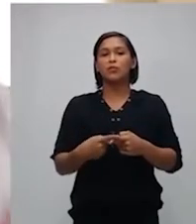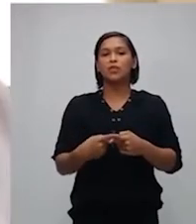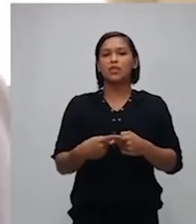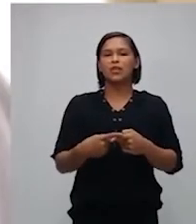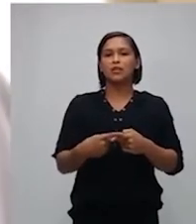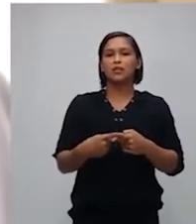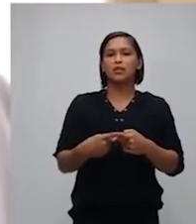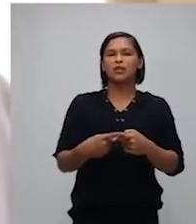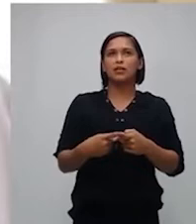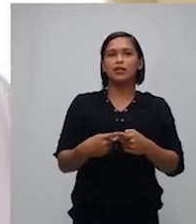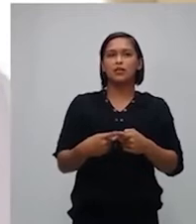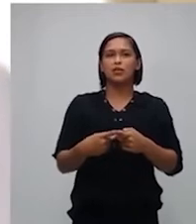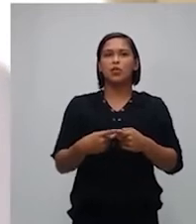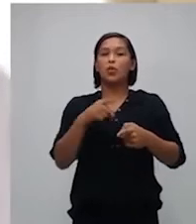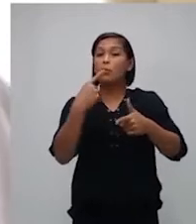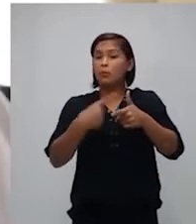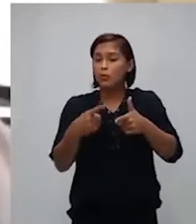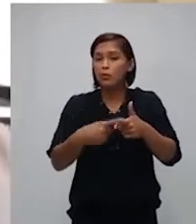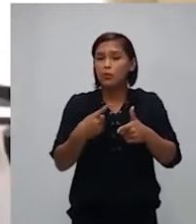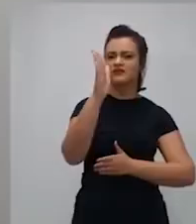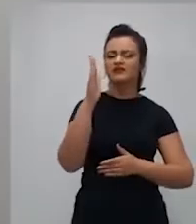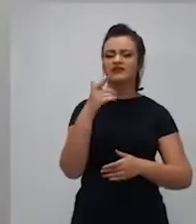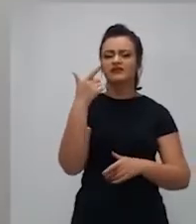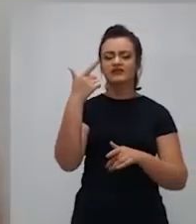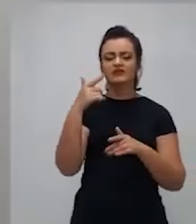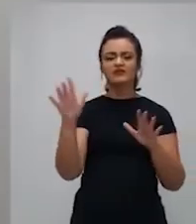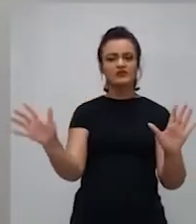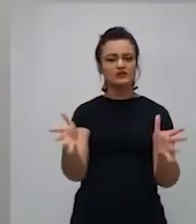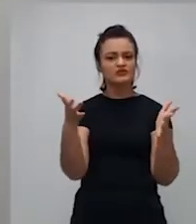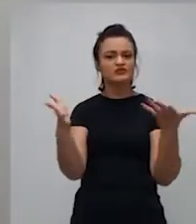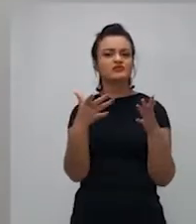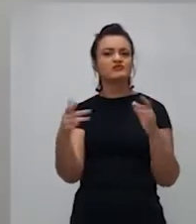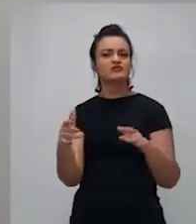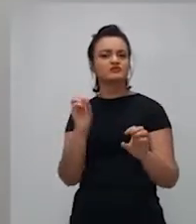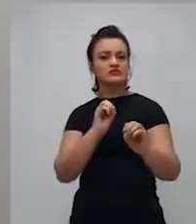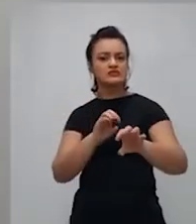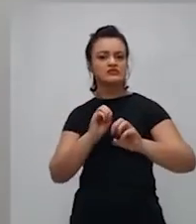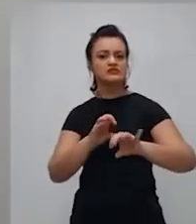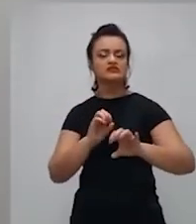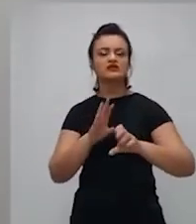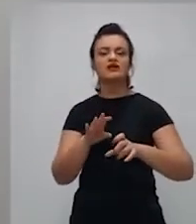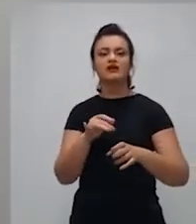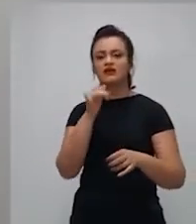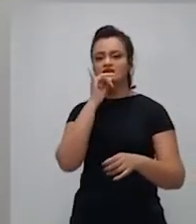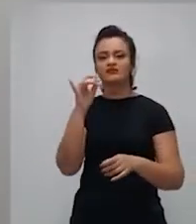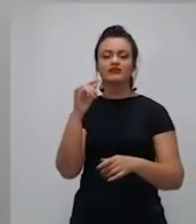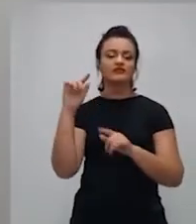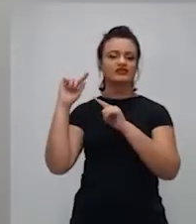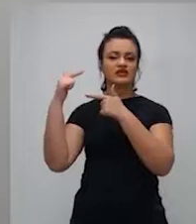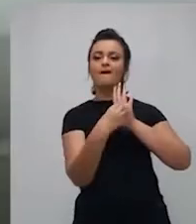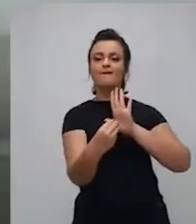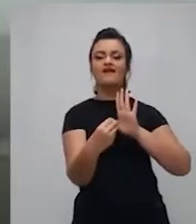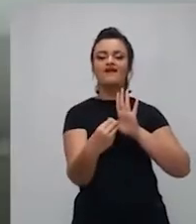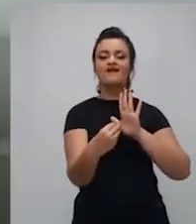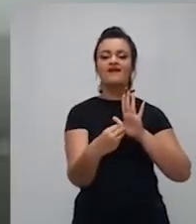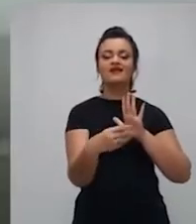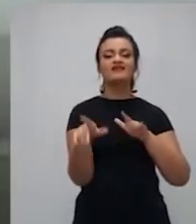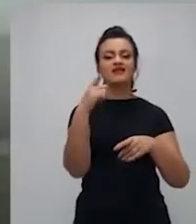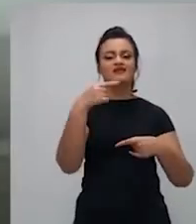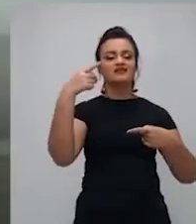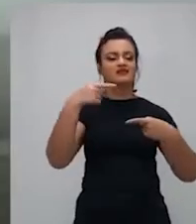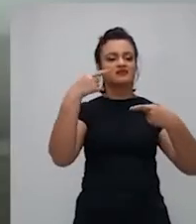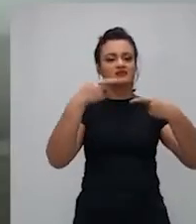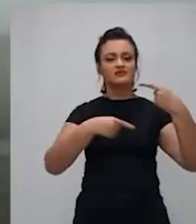Seminário promovido pelo Superior Tribunal de Justiça discute a importância da união entre governo, sociedade e